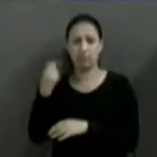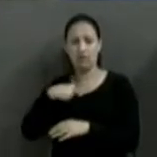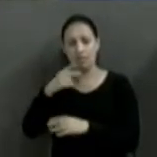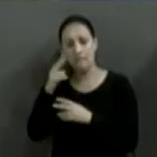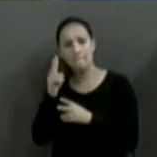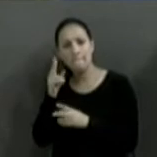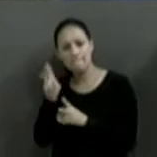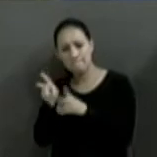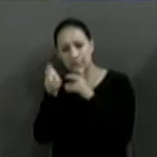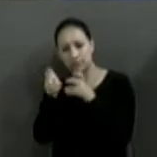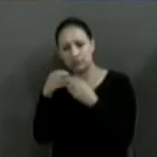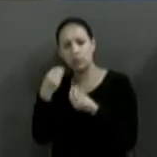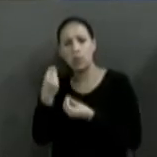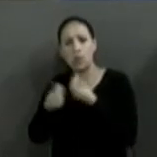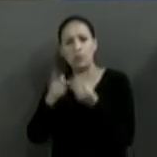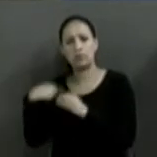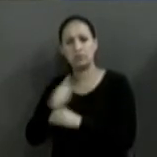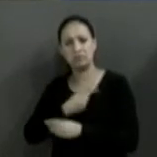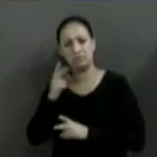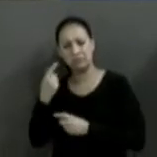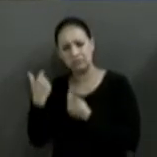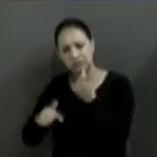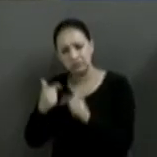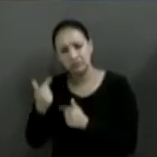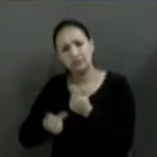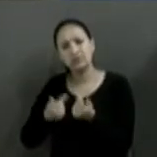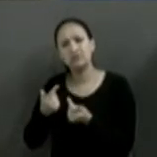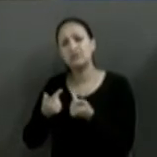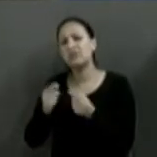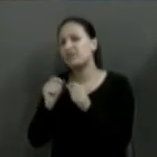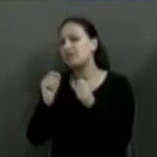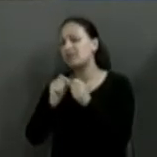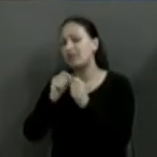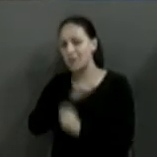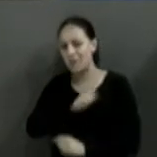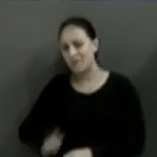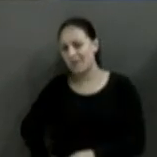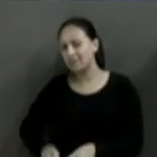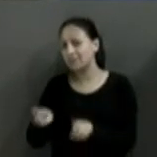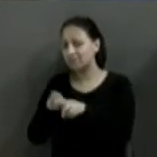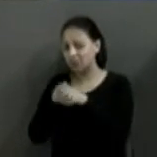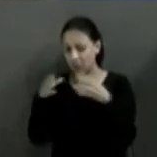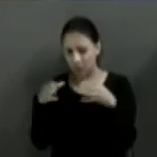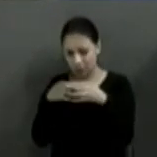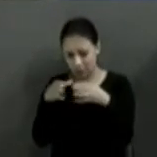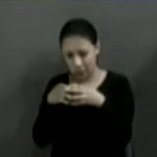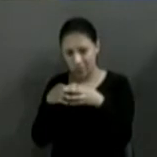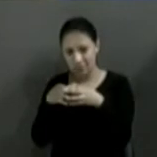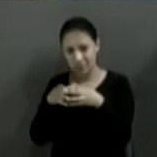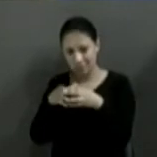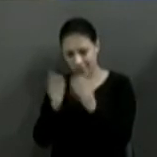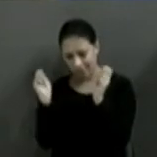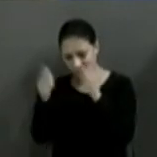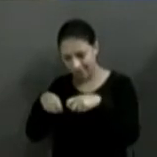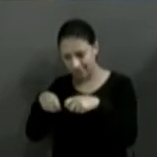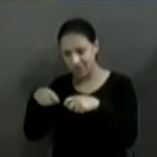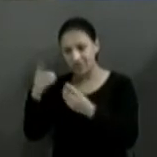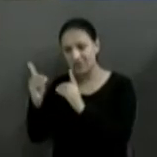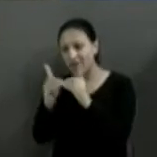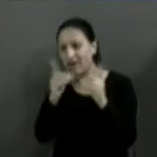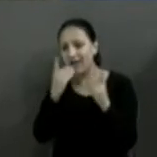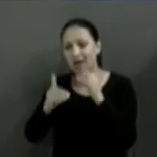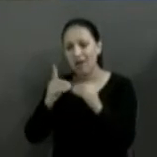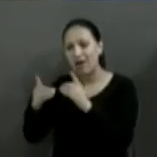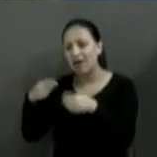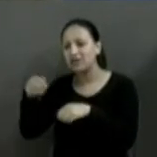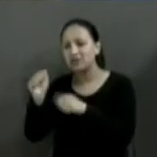forma assim de a gente trabalhar para se fazer um governo, para se fazer uma equipe que possa trabalhar, dialogar com a sociedade e a gente